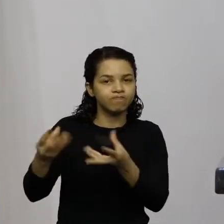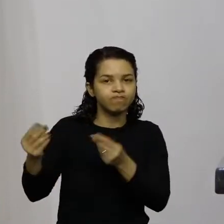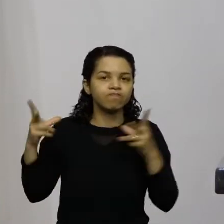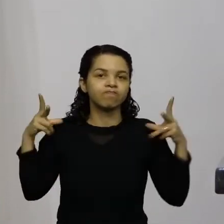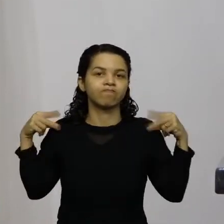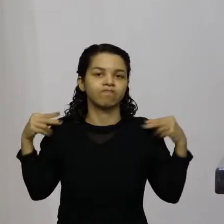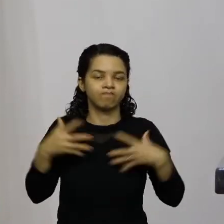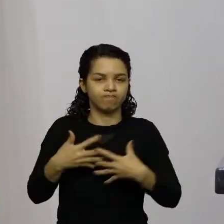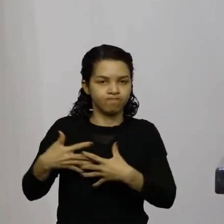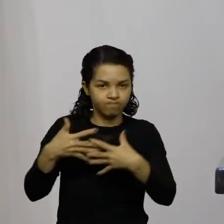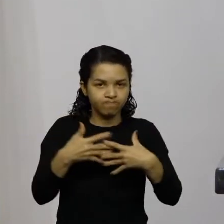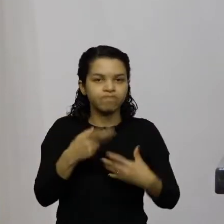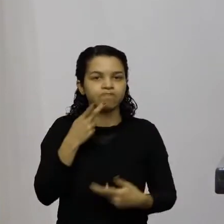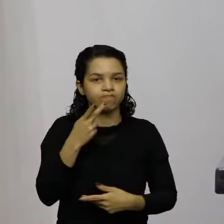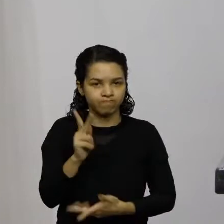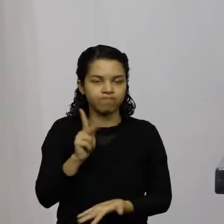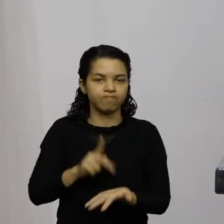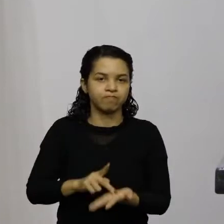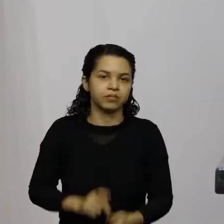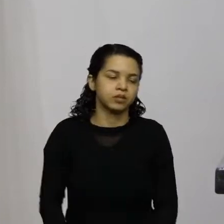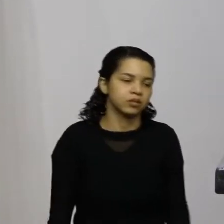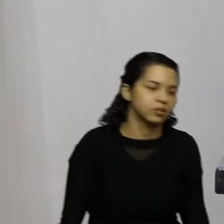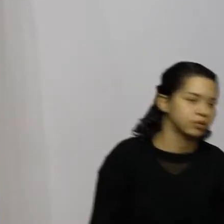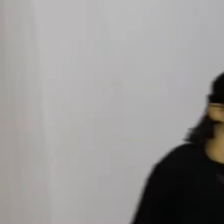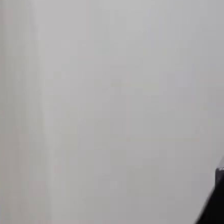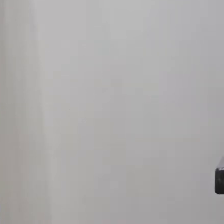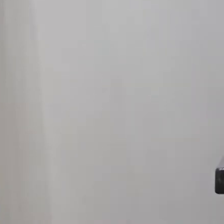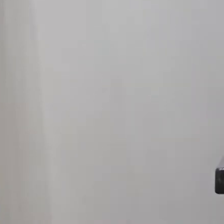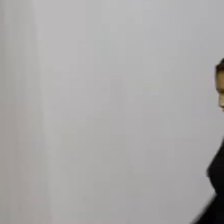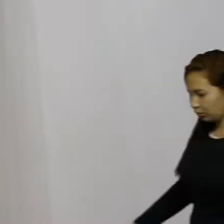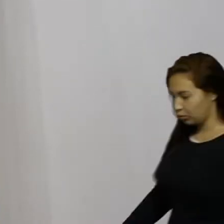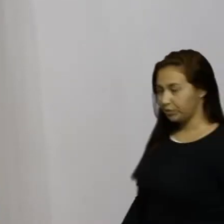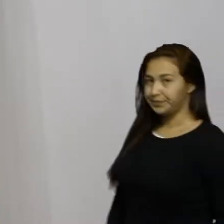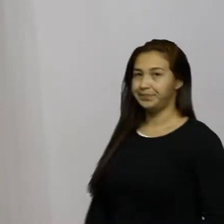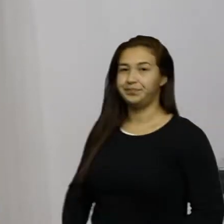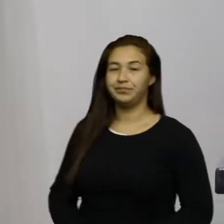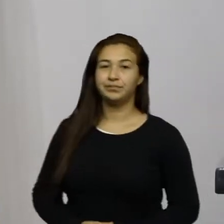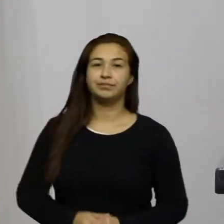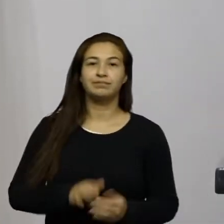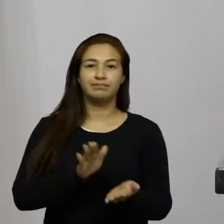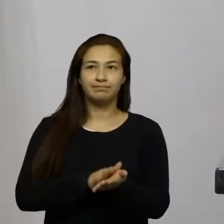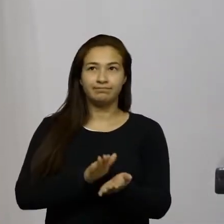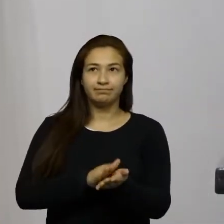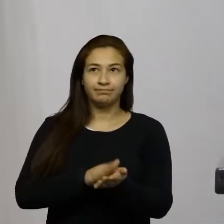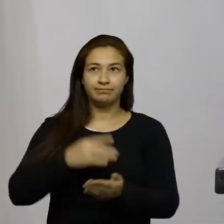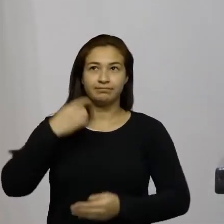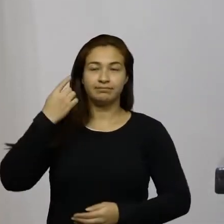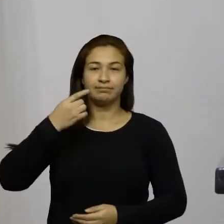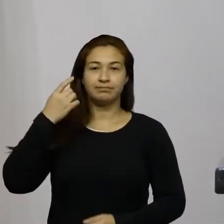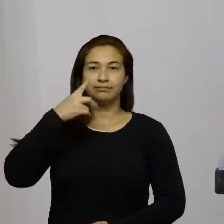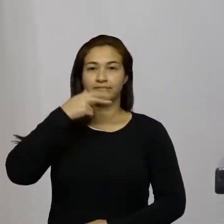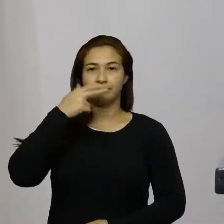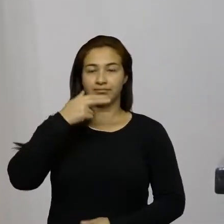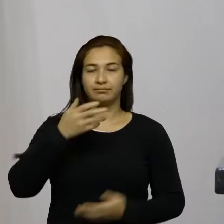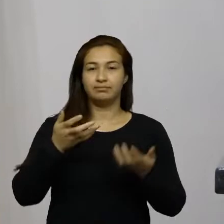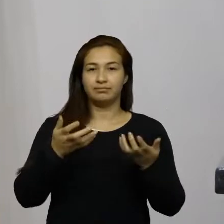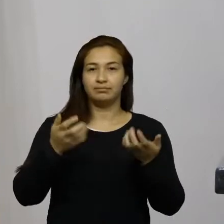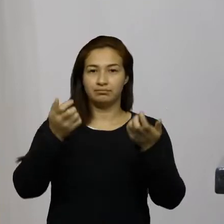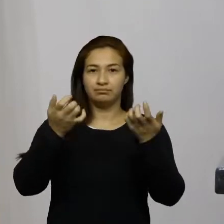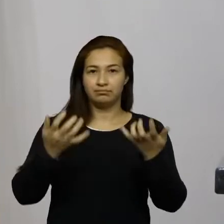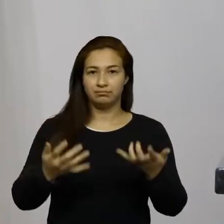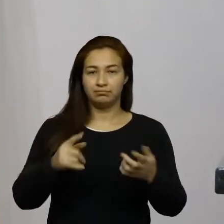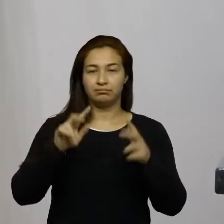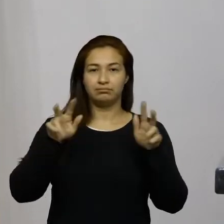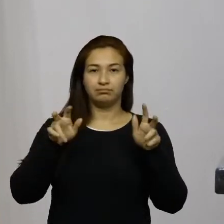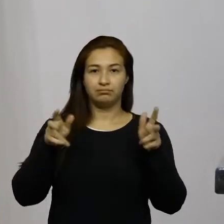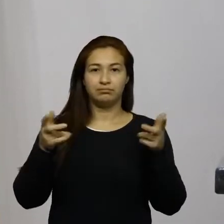estão relatando esse fato deputado limbo parabéns deputado Kennedy era justamente isso sobre o que eu gostaria de falar sorte